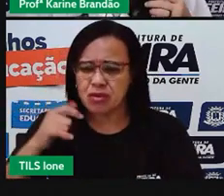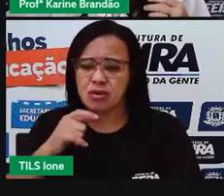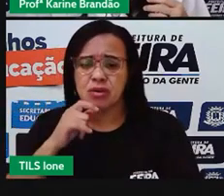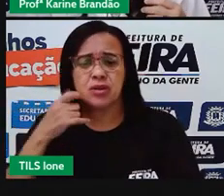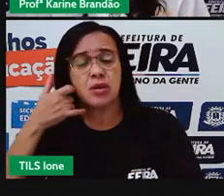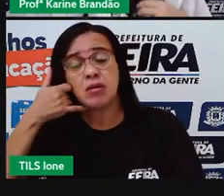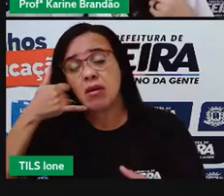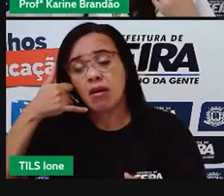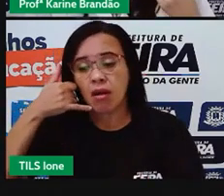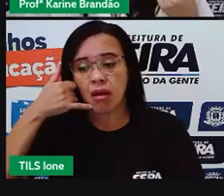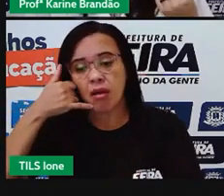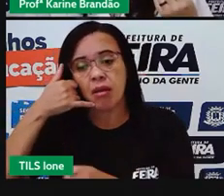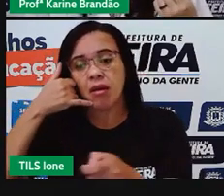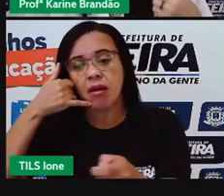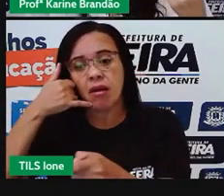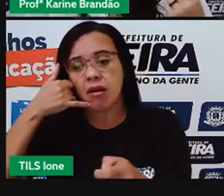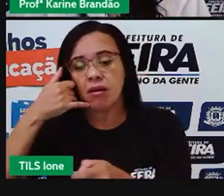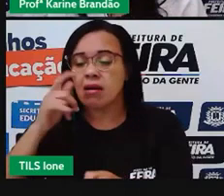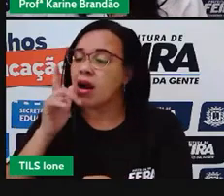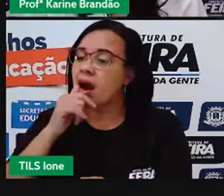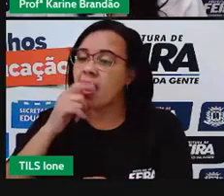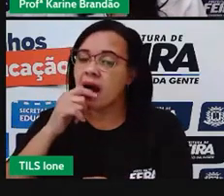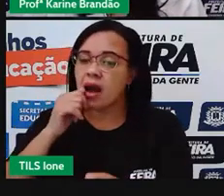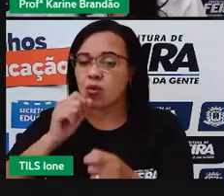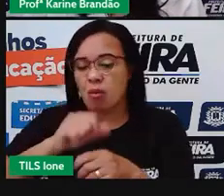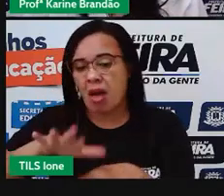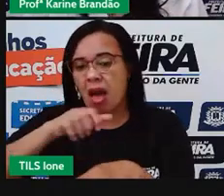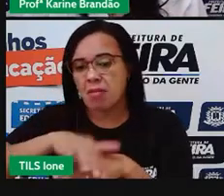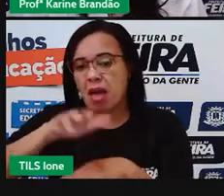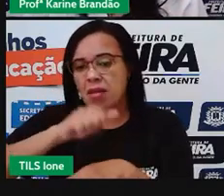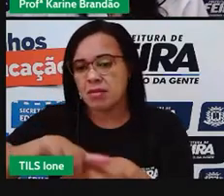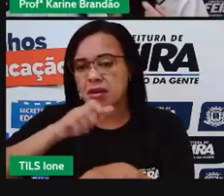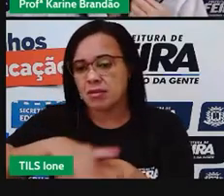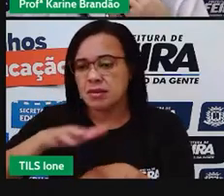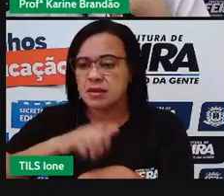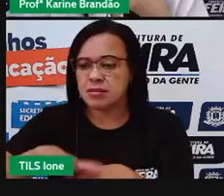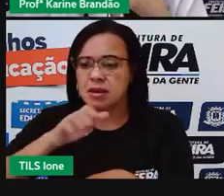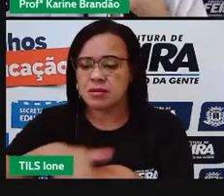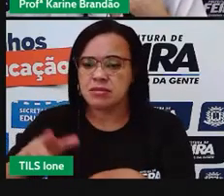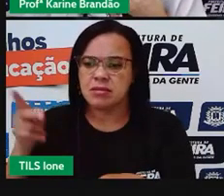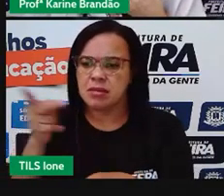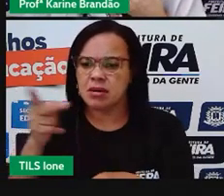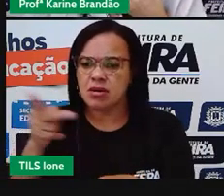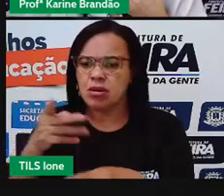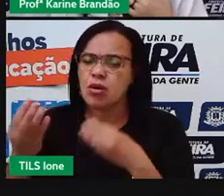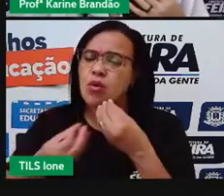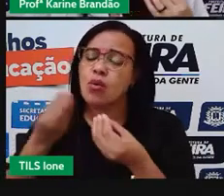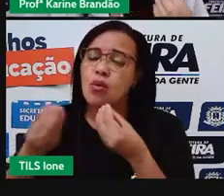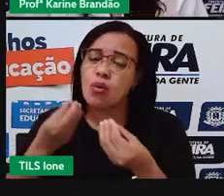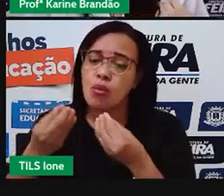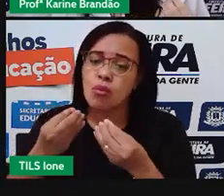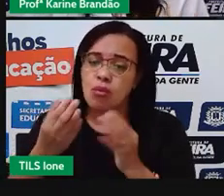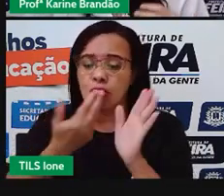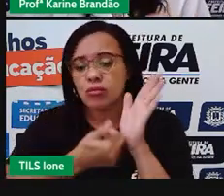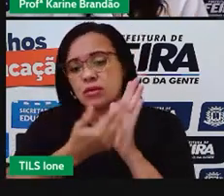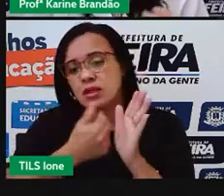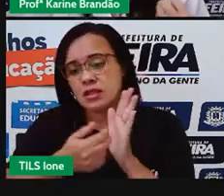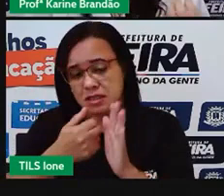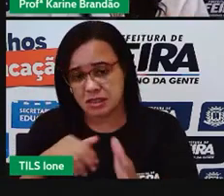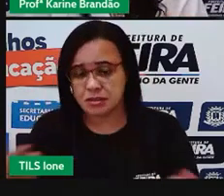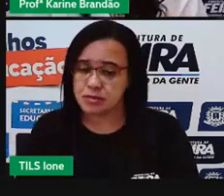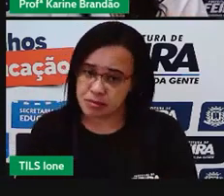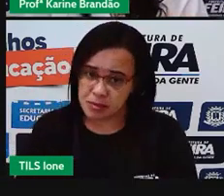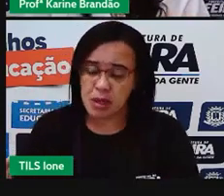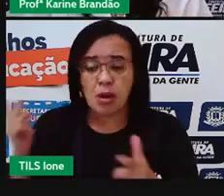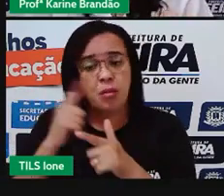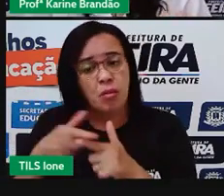né? A gente tem a poluição da água, né? E o que a gente pensa, então? Nós estamos com um problema